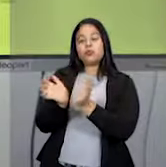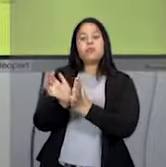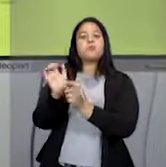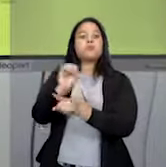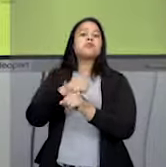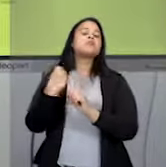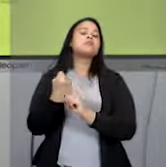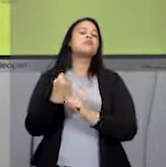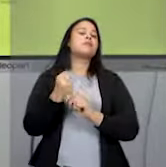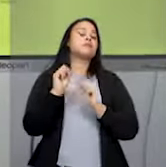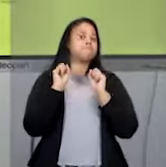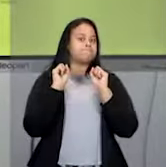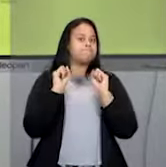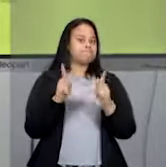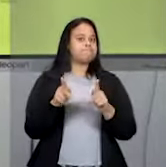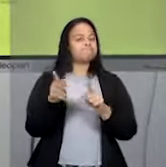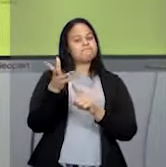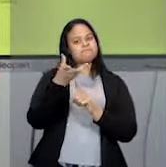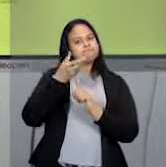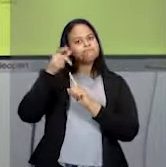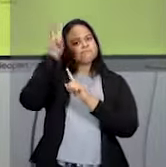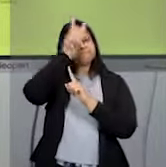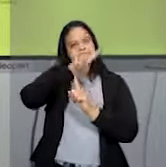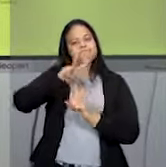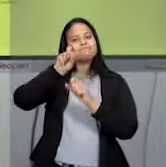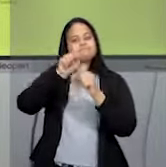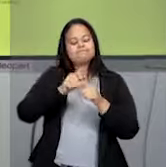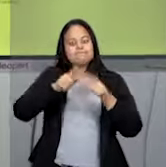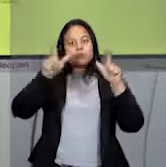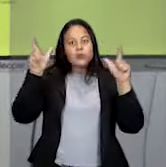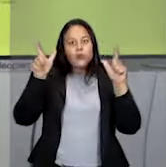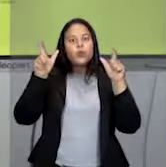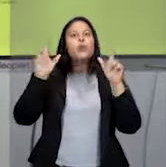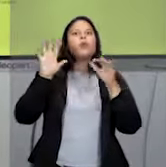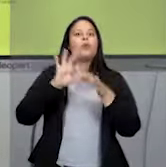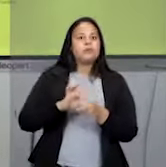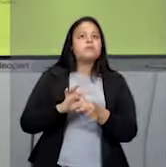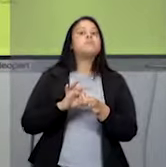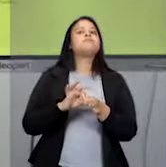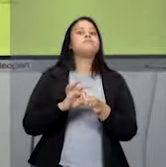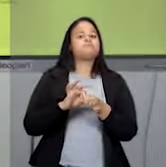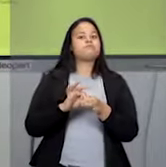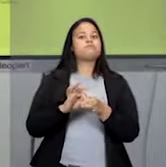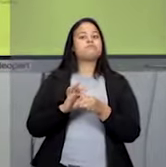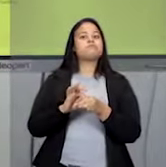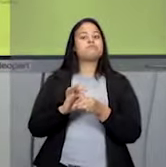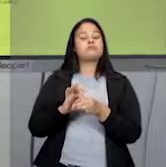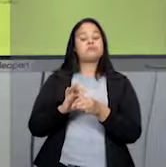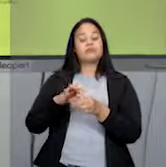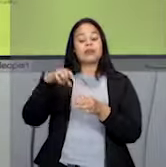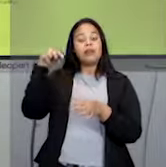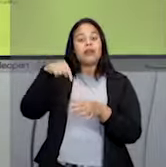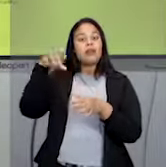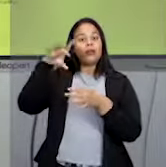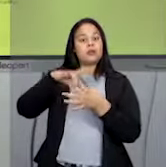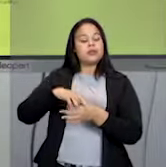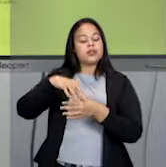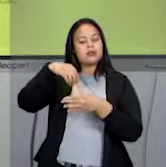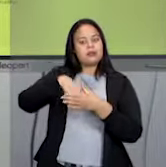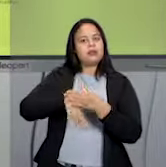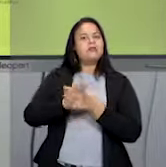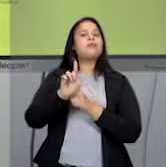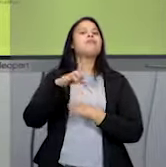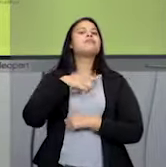Tá? Ok. Artes visuais, então, é bastante abrangente. E dentro das artes visuais, eu trouxe um